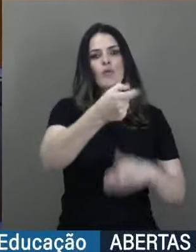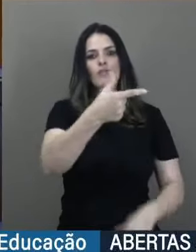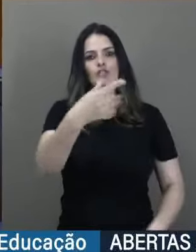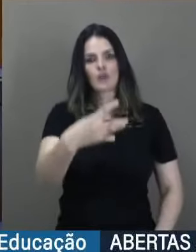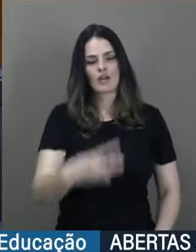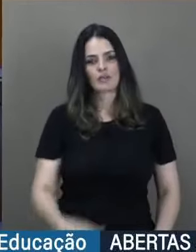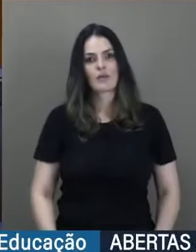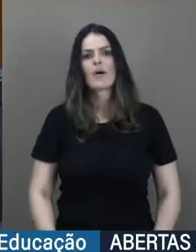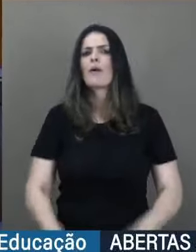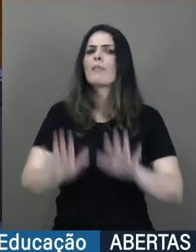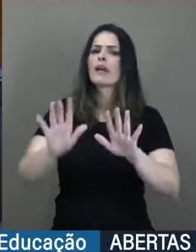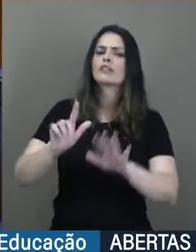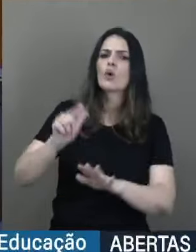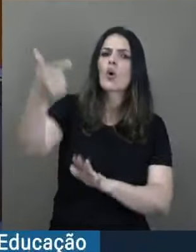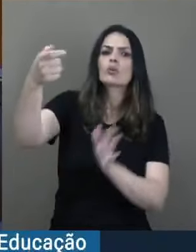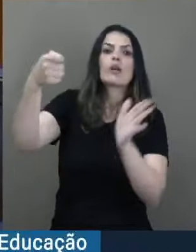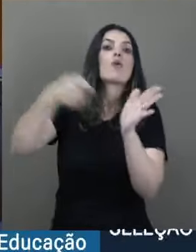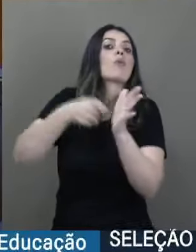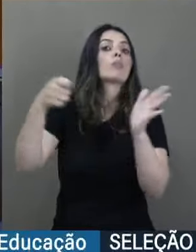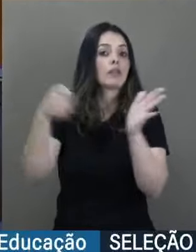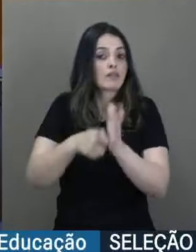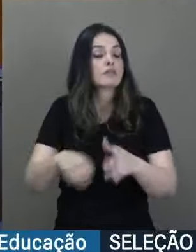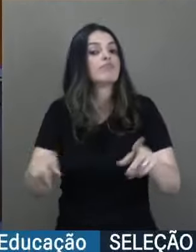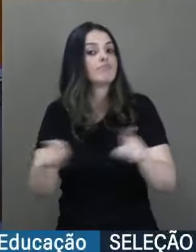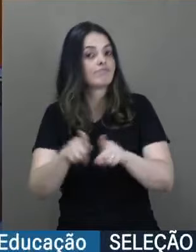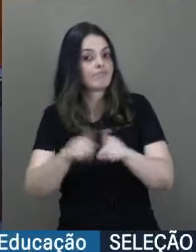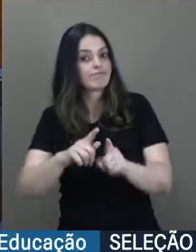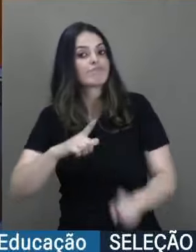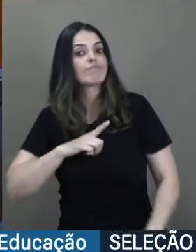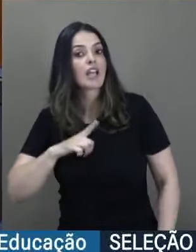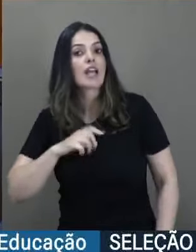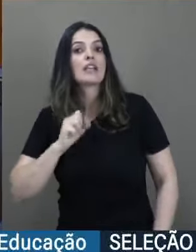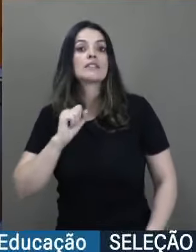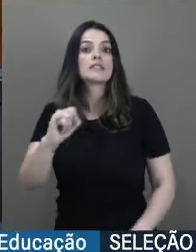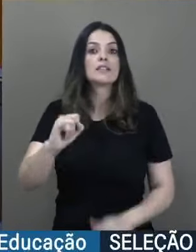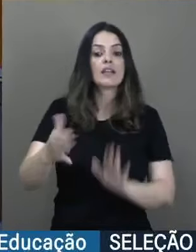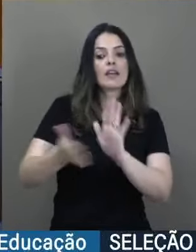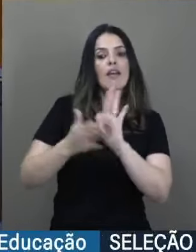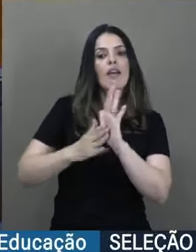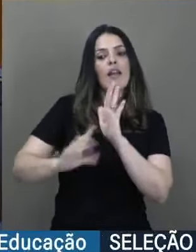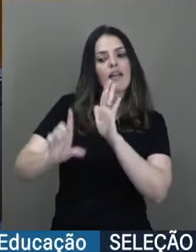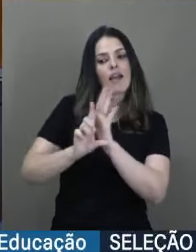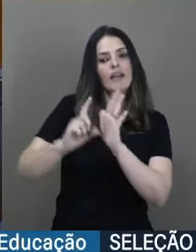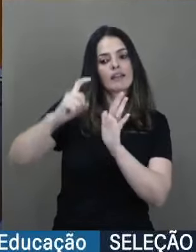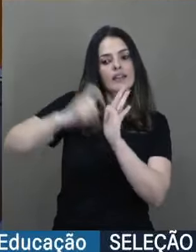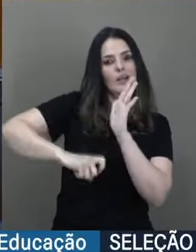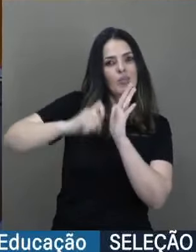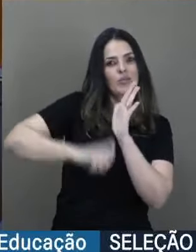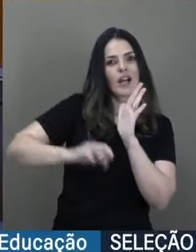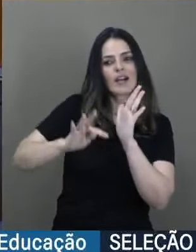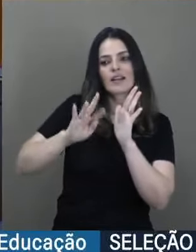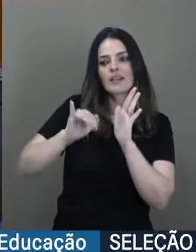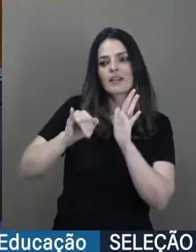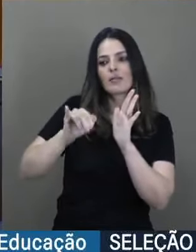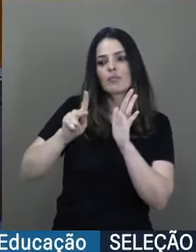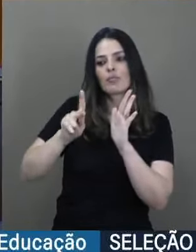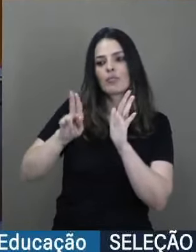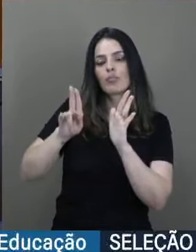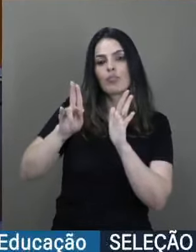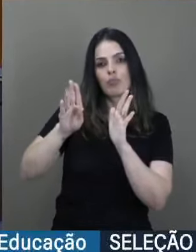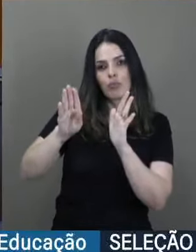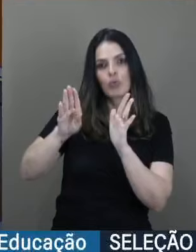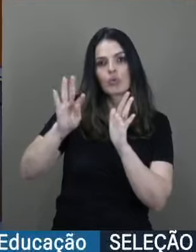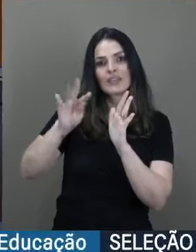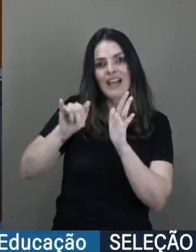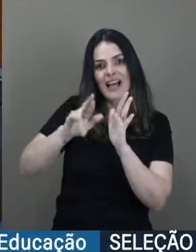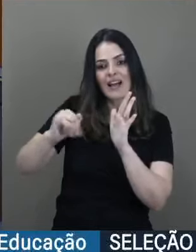Mas uma outra obrigação se apresenta ao aprovarmos uma reforma tributária para o Brasil. A